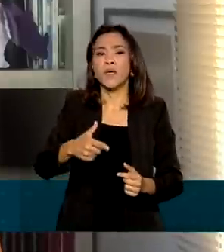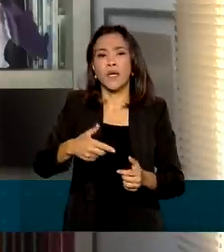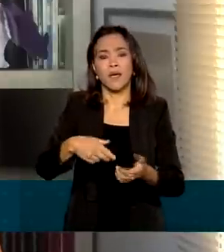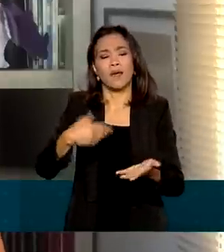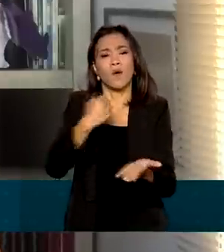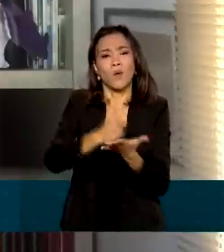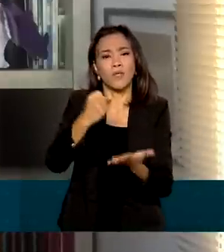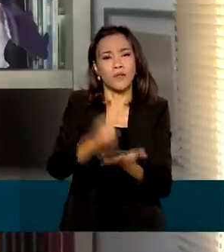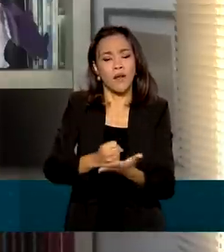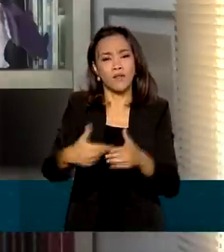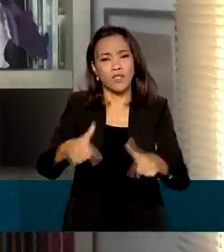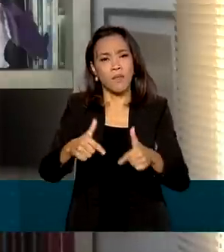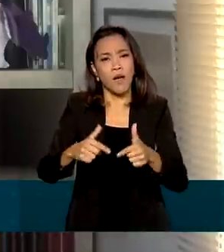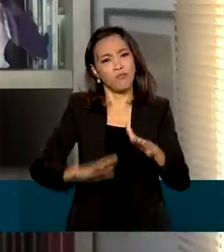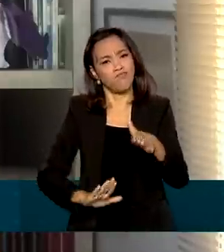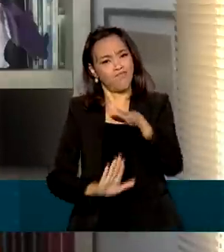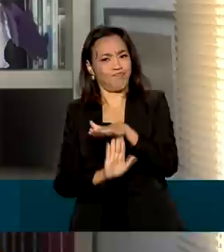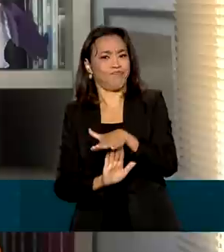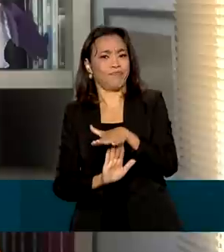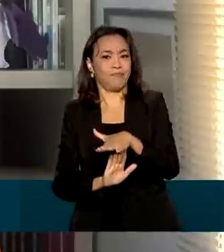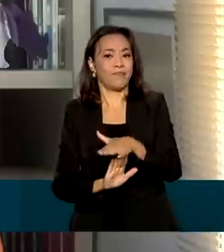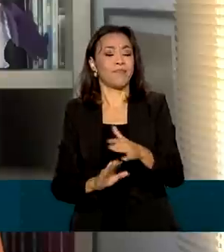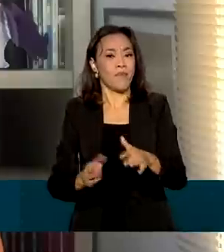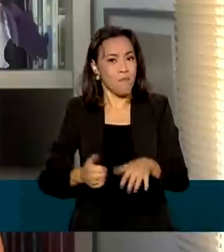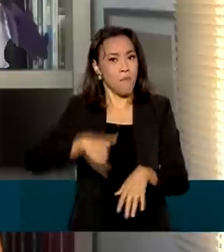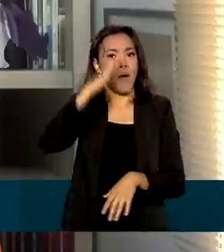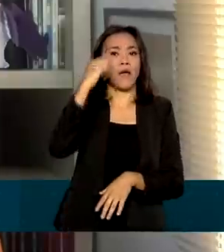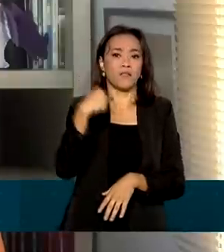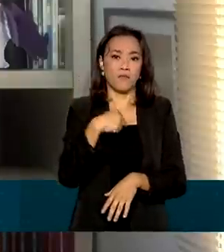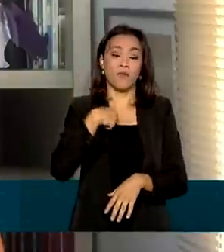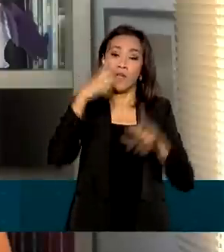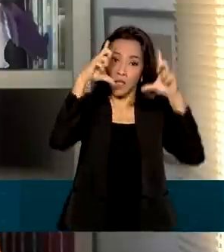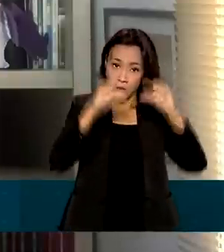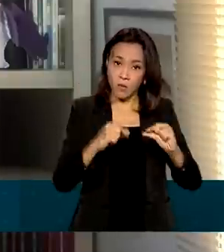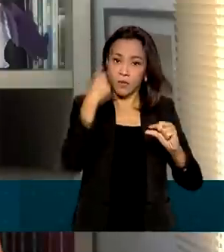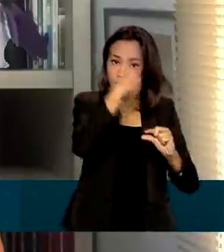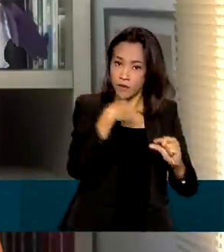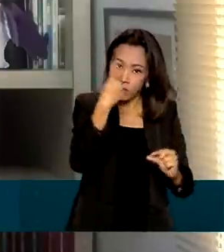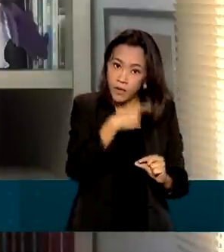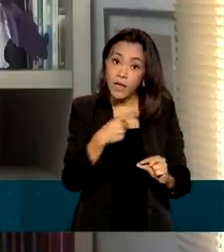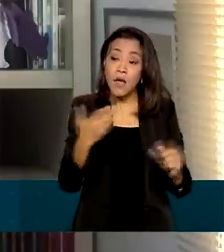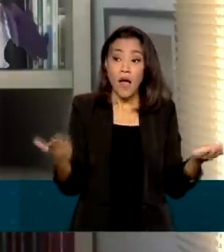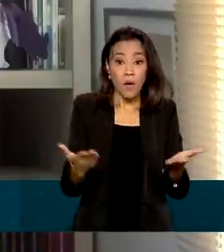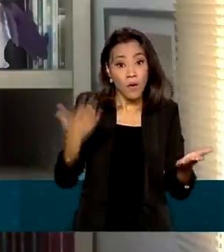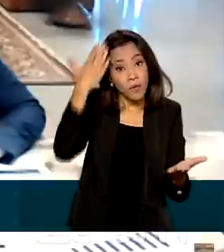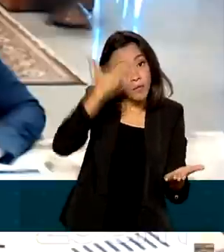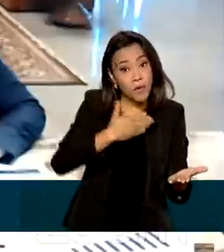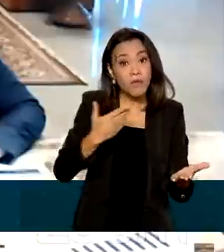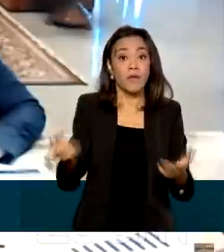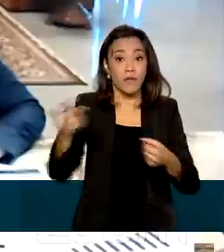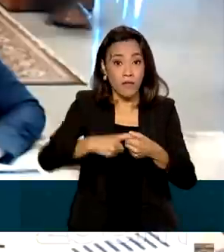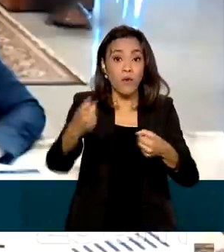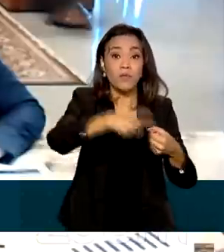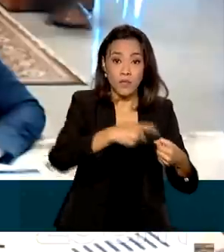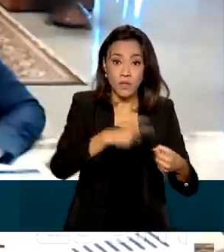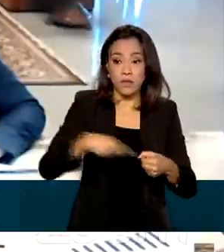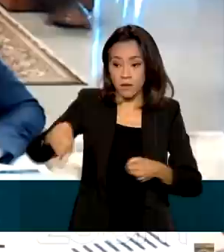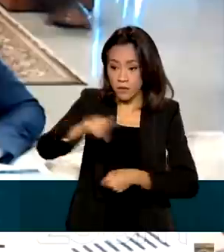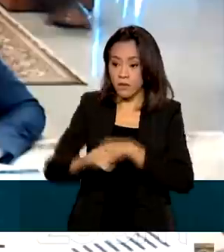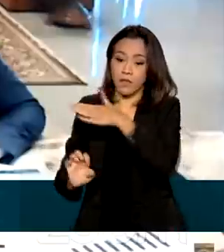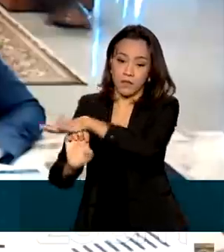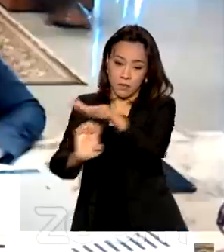trabalho. O que na avaliação da pasta mostra que as empresas estão retomando as atividades. São comprovações